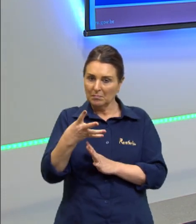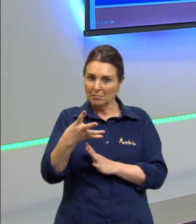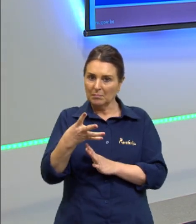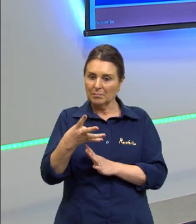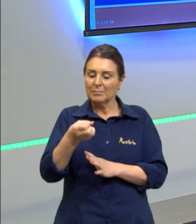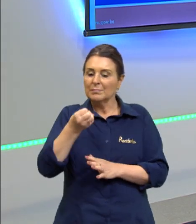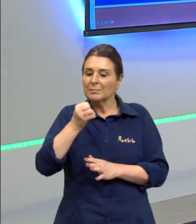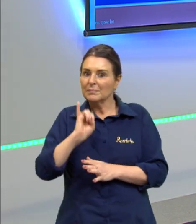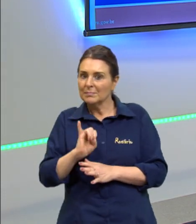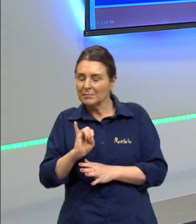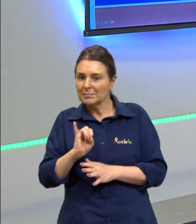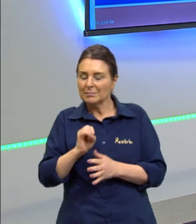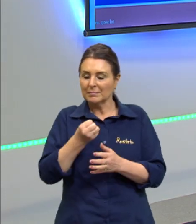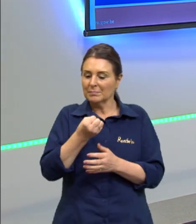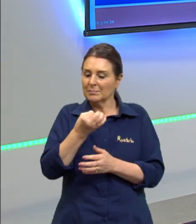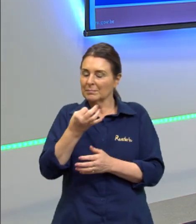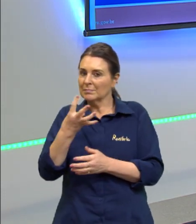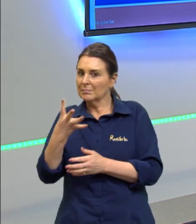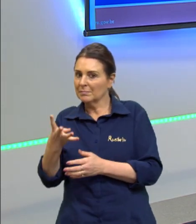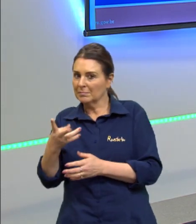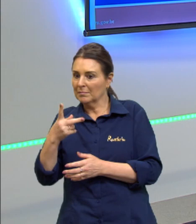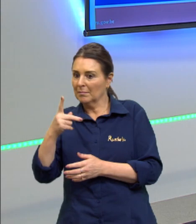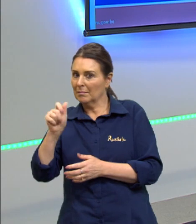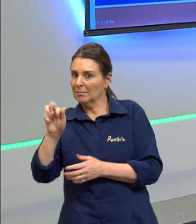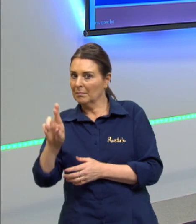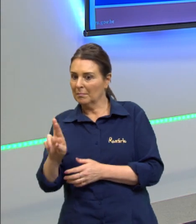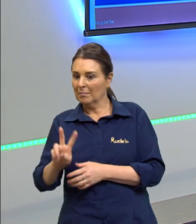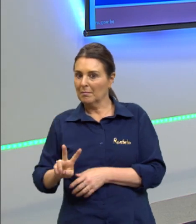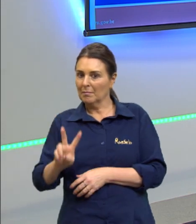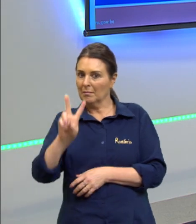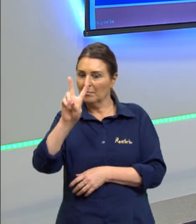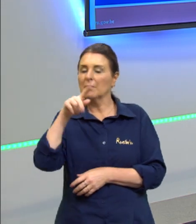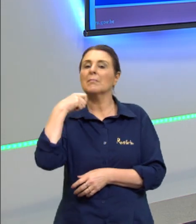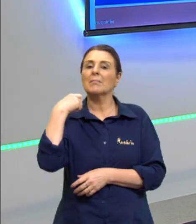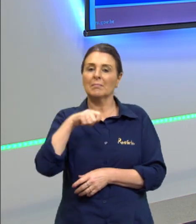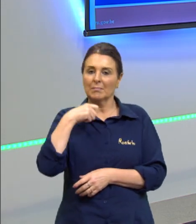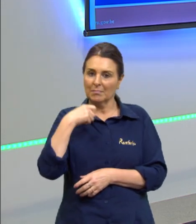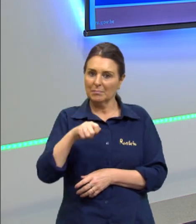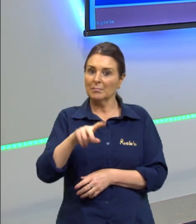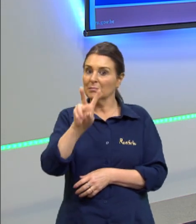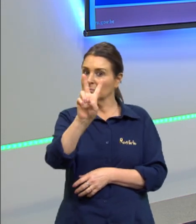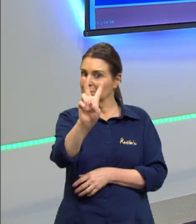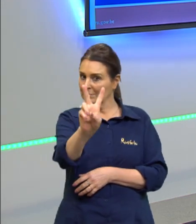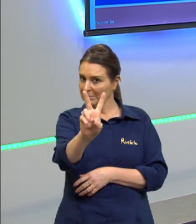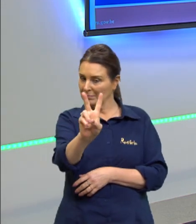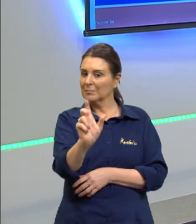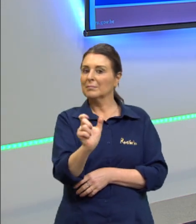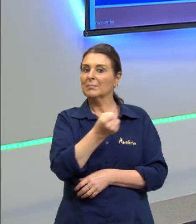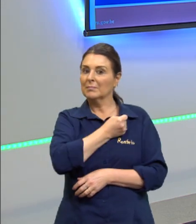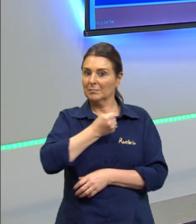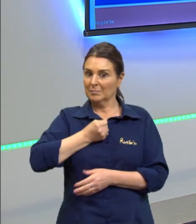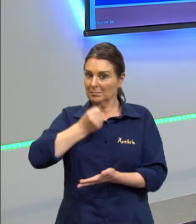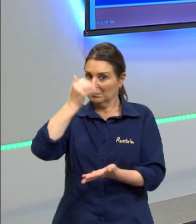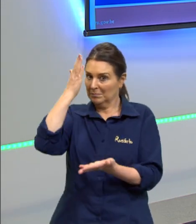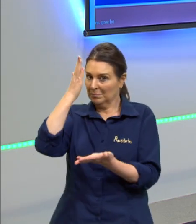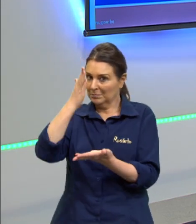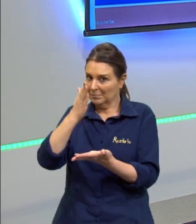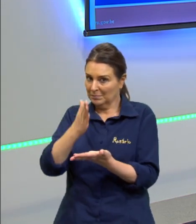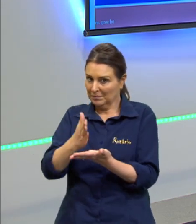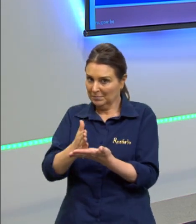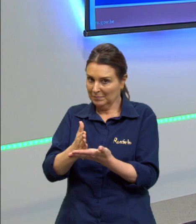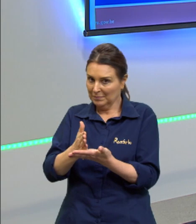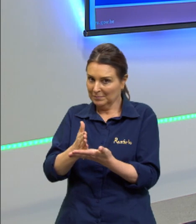se for uma quantidade par de valores, eu preciso dos dois termos centrais para fazer a média